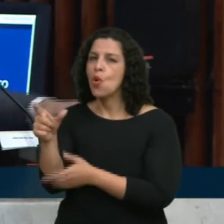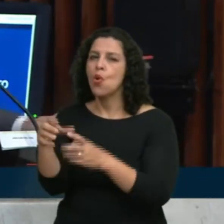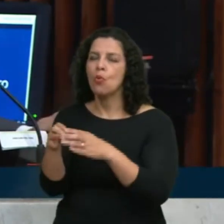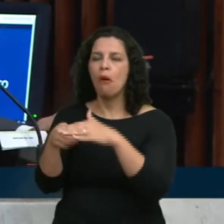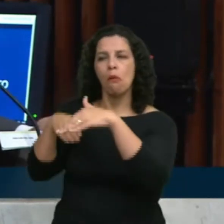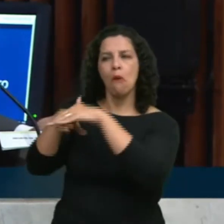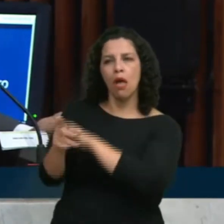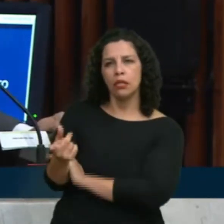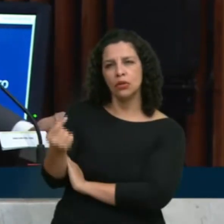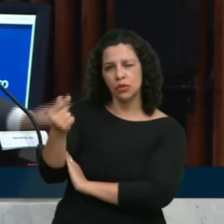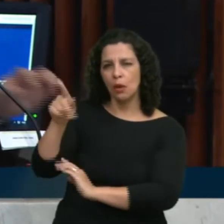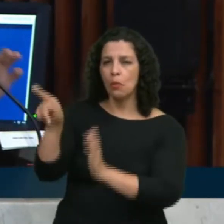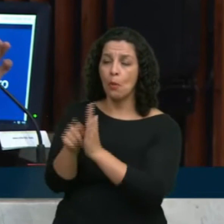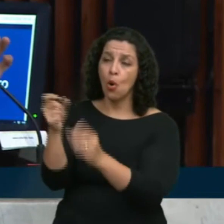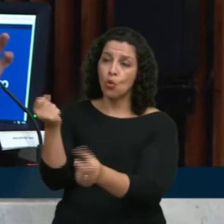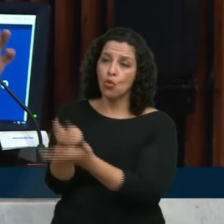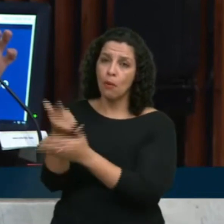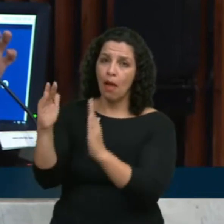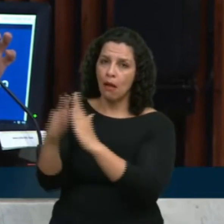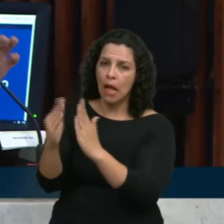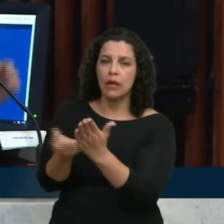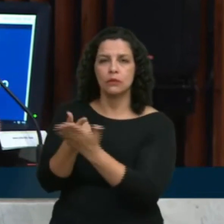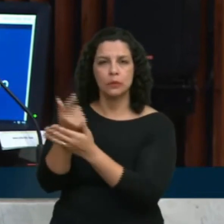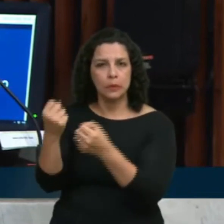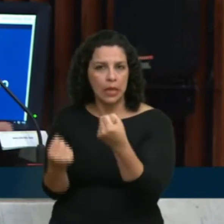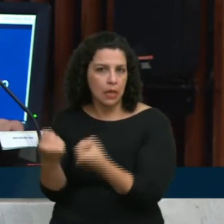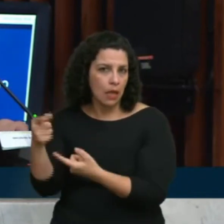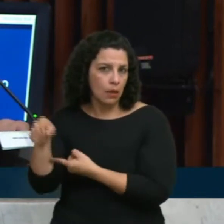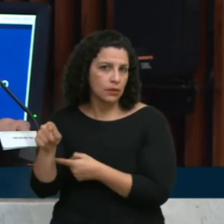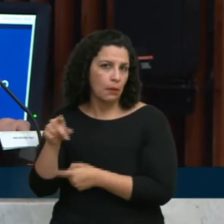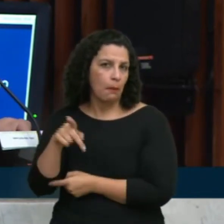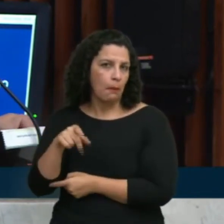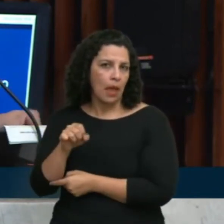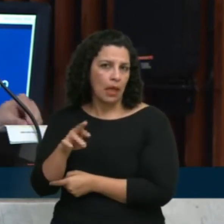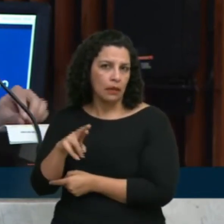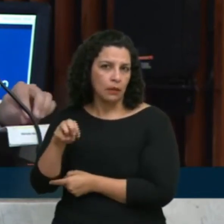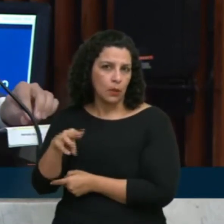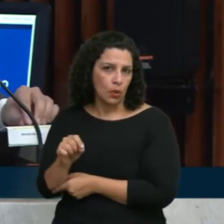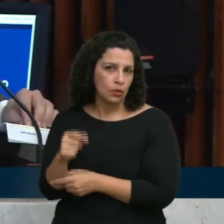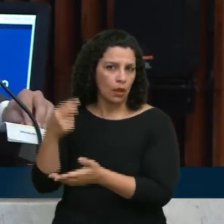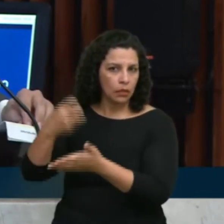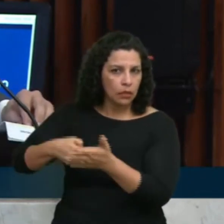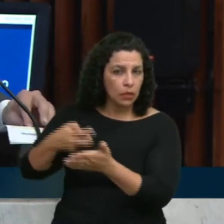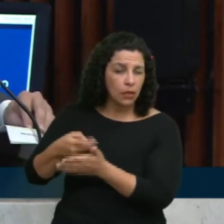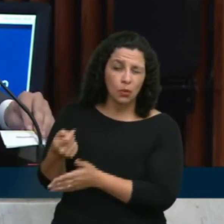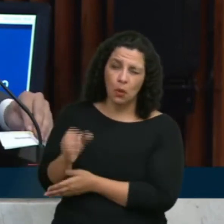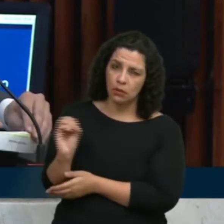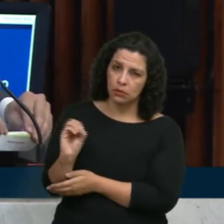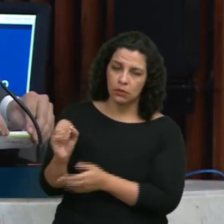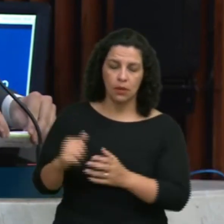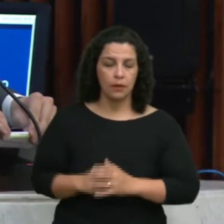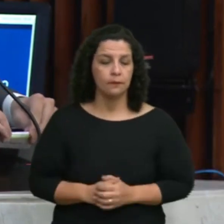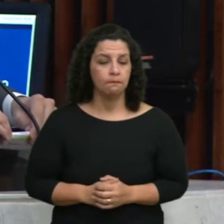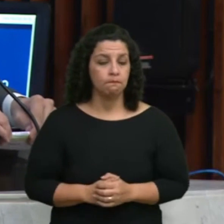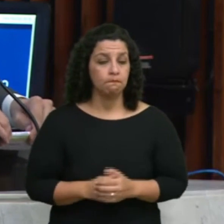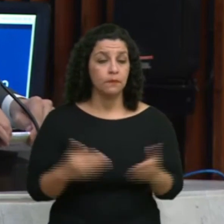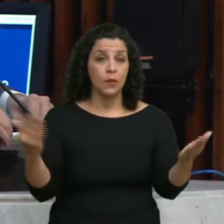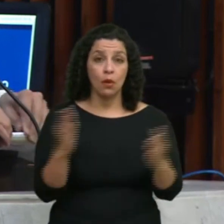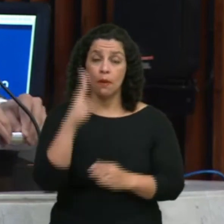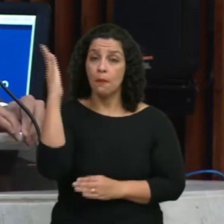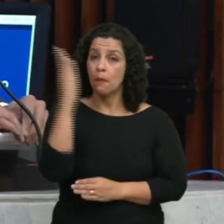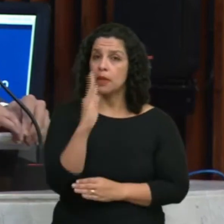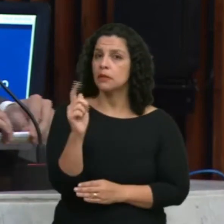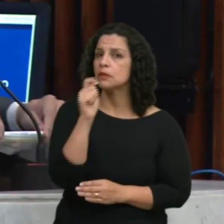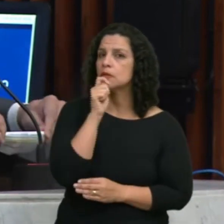em renda e patrimônio. E o patrimônio nem sempre é tributado. Aqui no Brasil